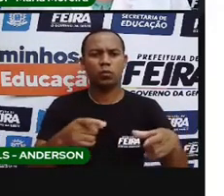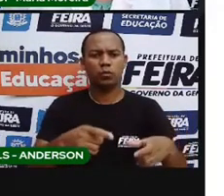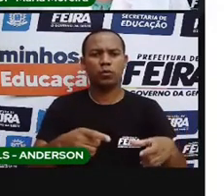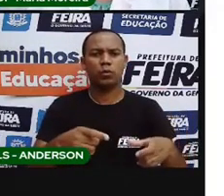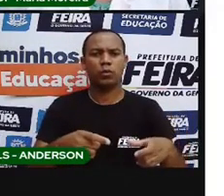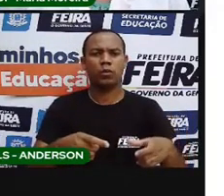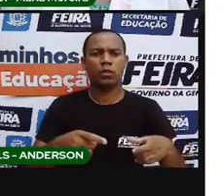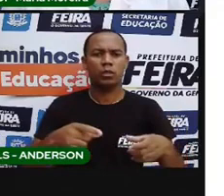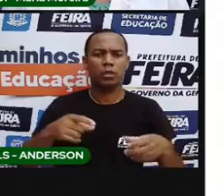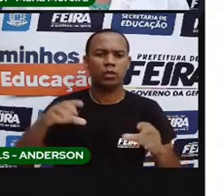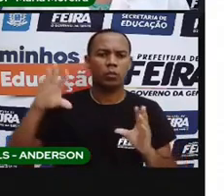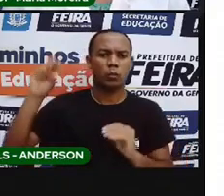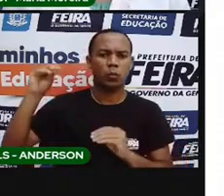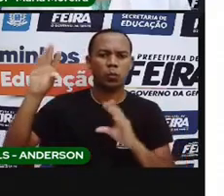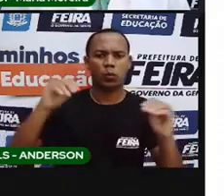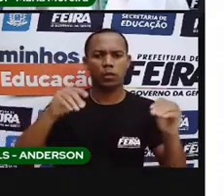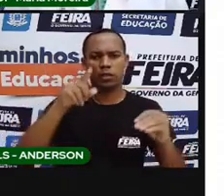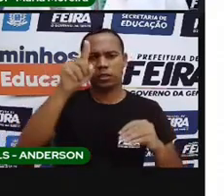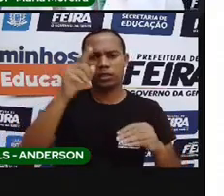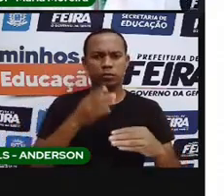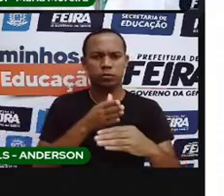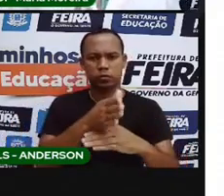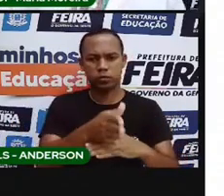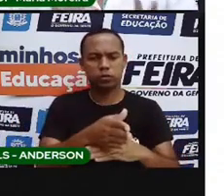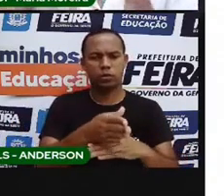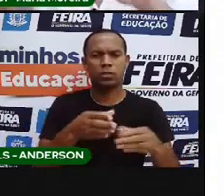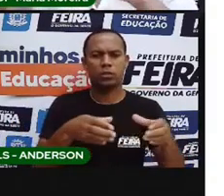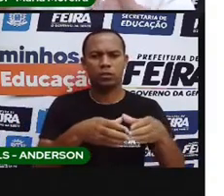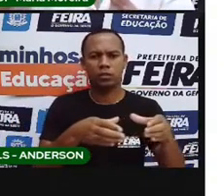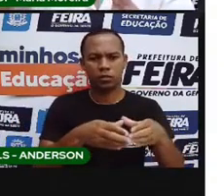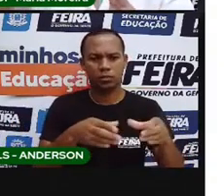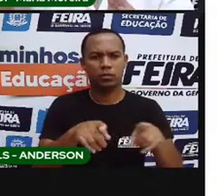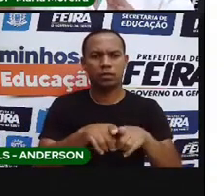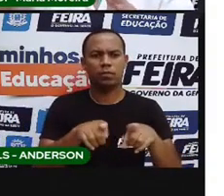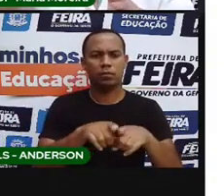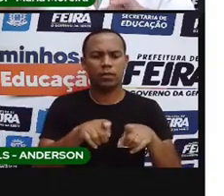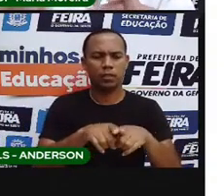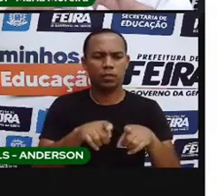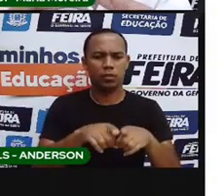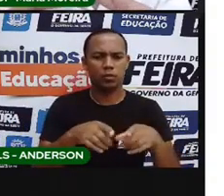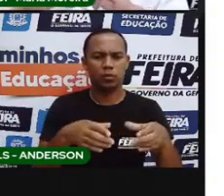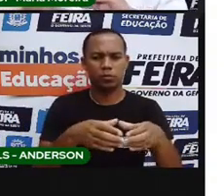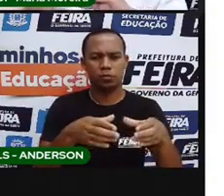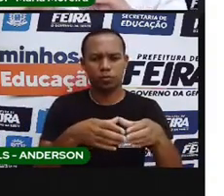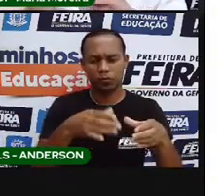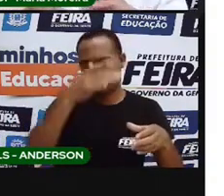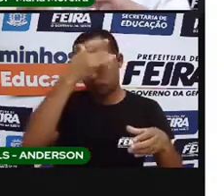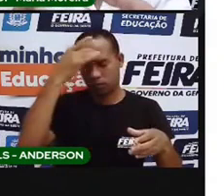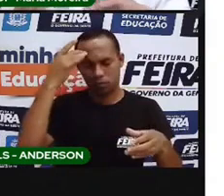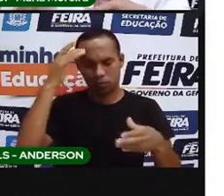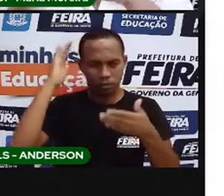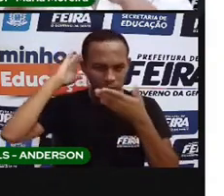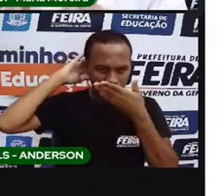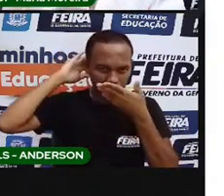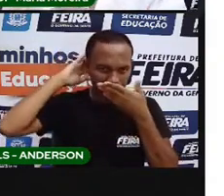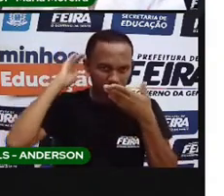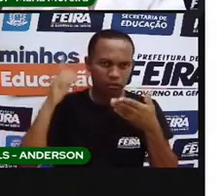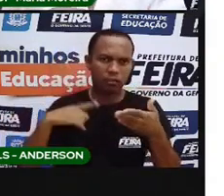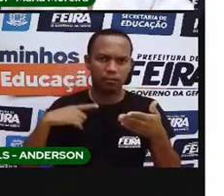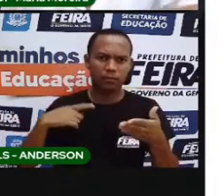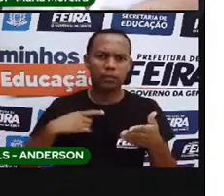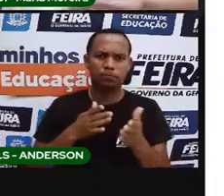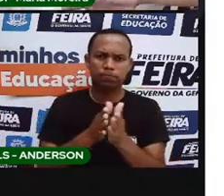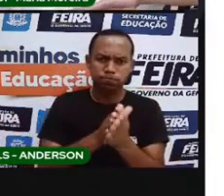exterminou os povos indígenas. A gente sabe que aqui na América do Sul, a maioria dos países, a gente fala o quê? O